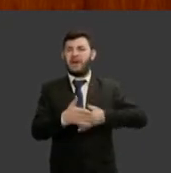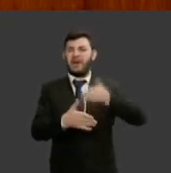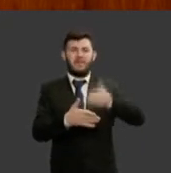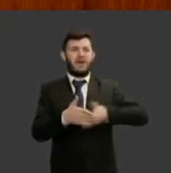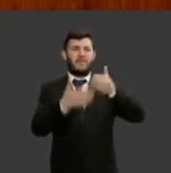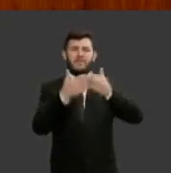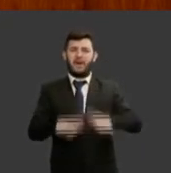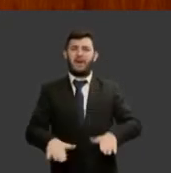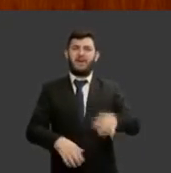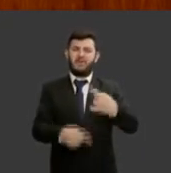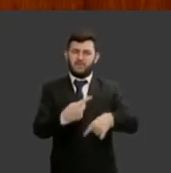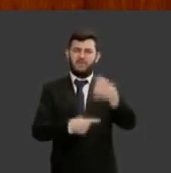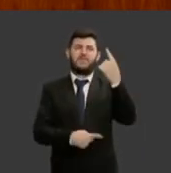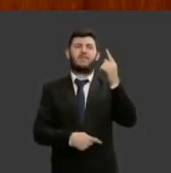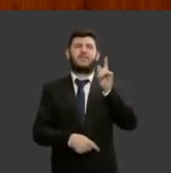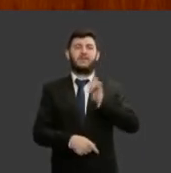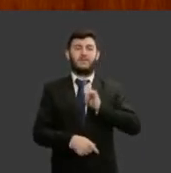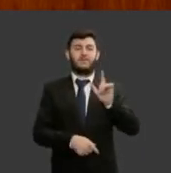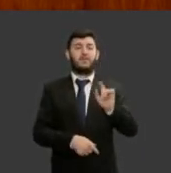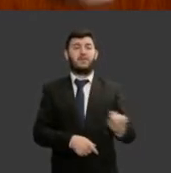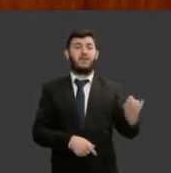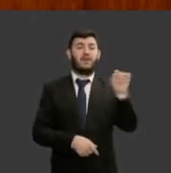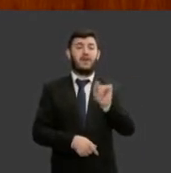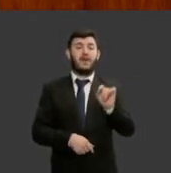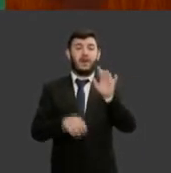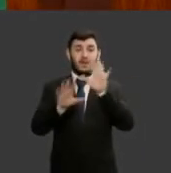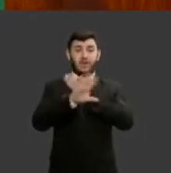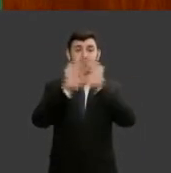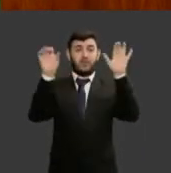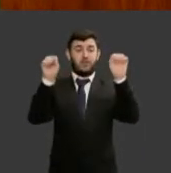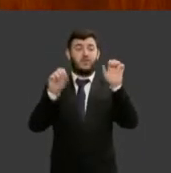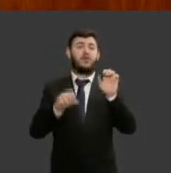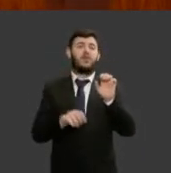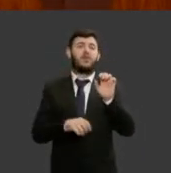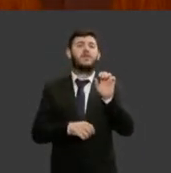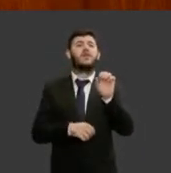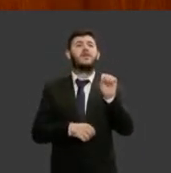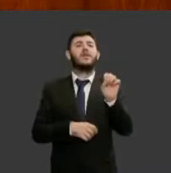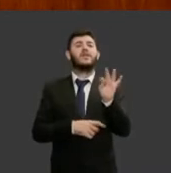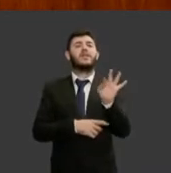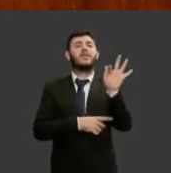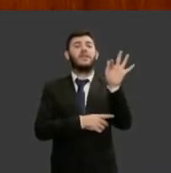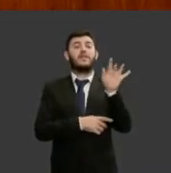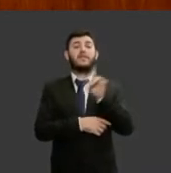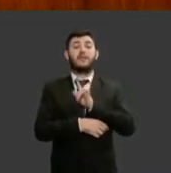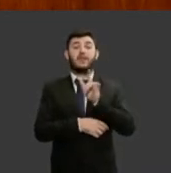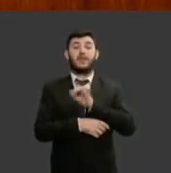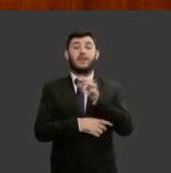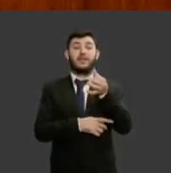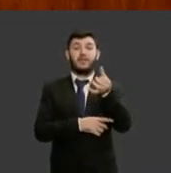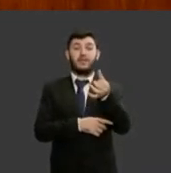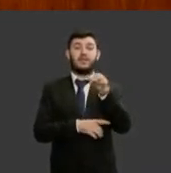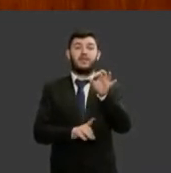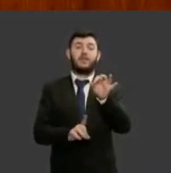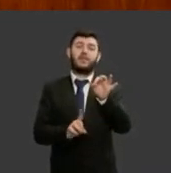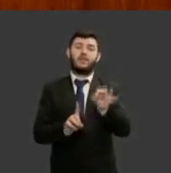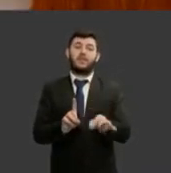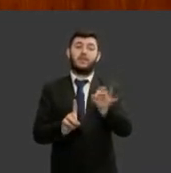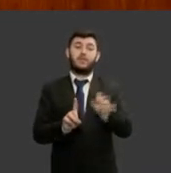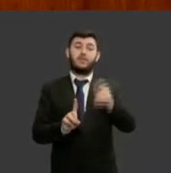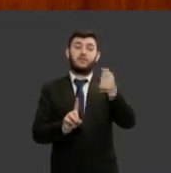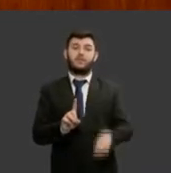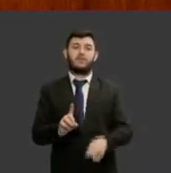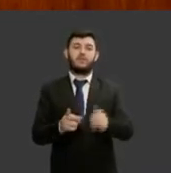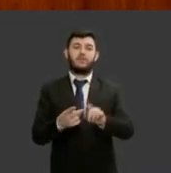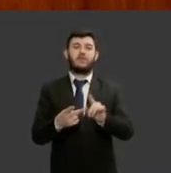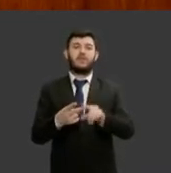Supremo Tribunal Federal Sabemos disso no Supremo Tribunal de Justiça temos seis magistradas no Supremo Tribunal de Trabalho